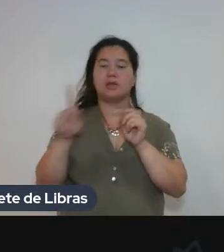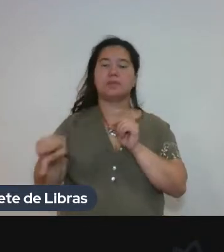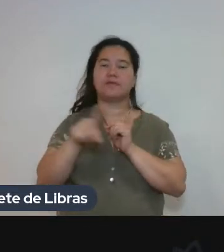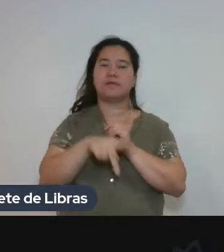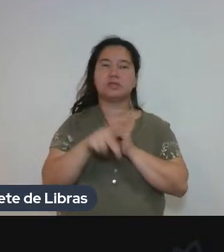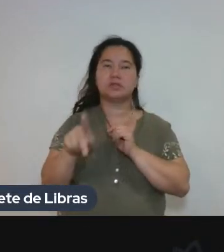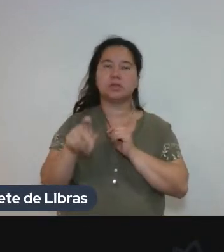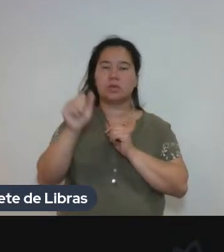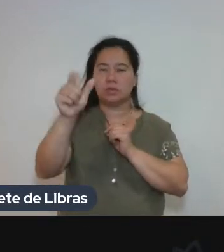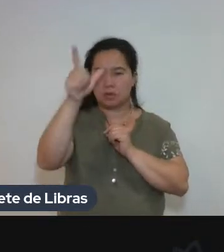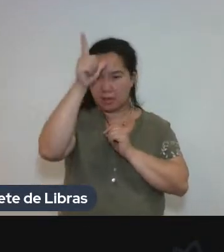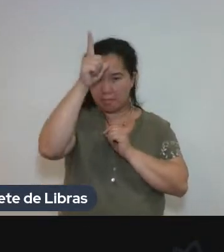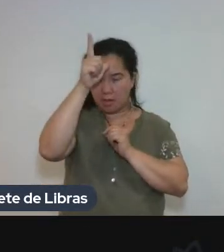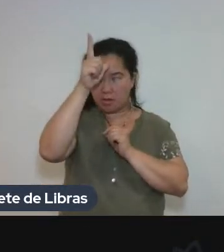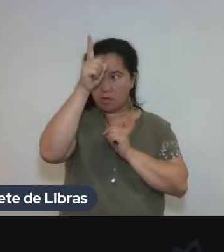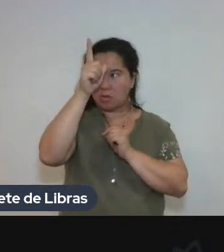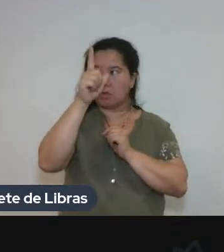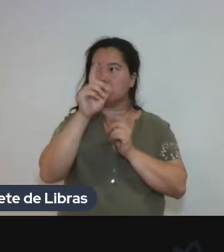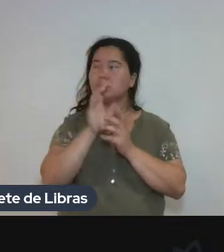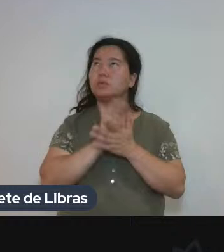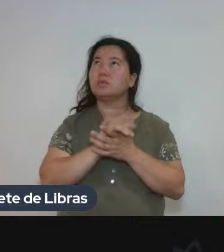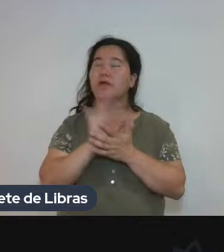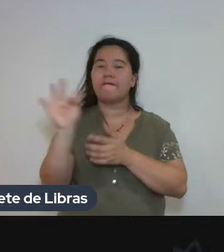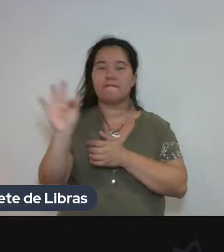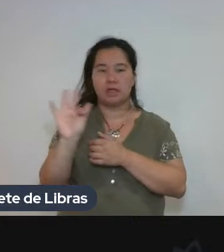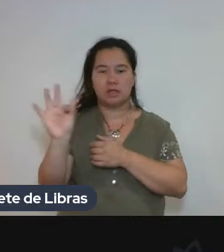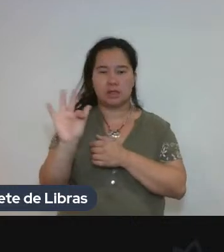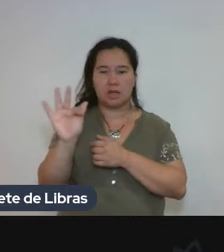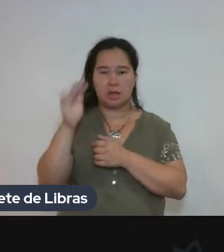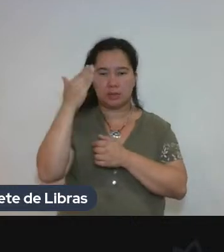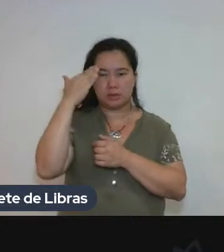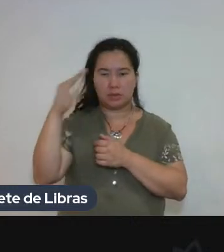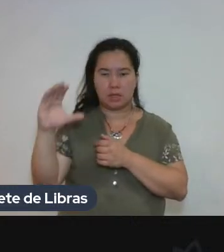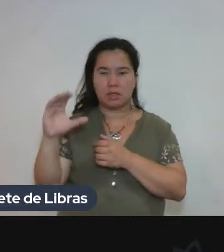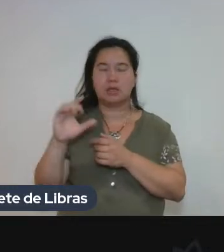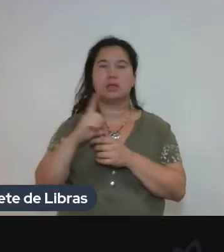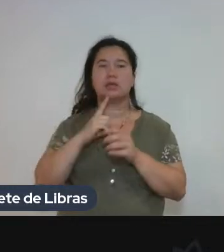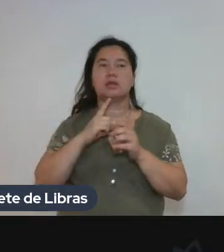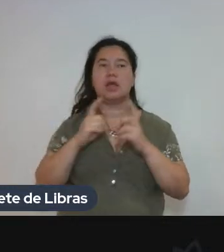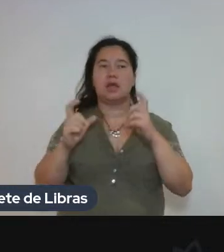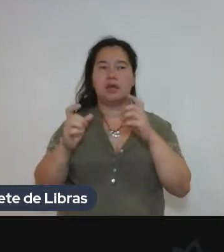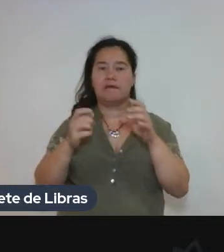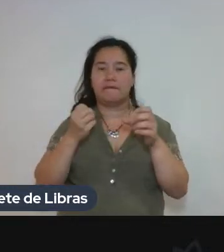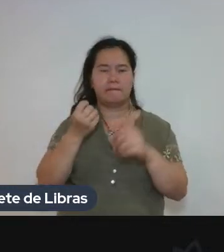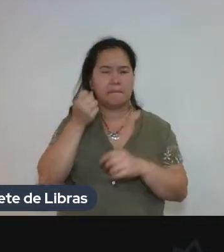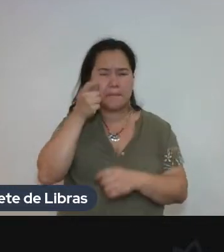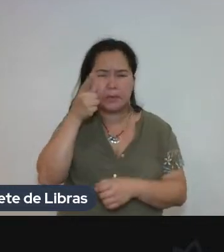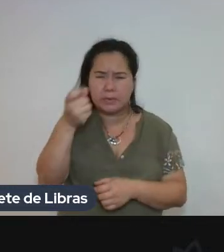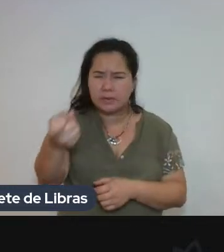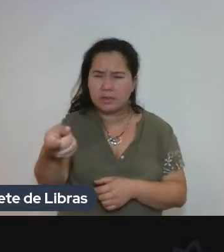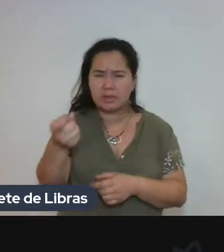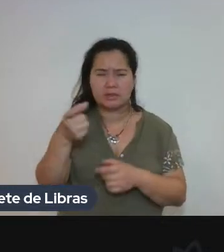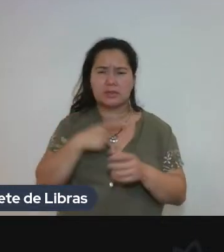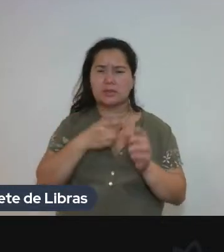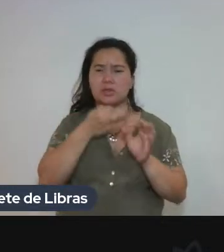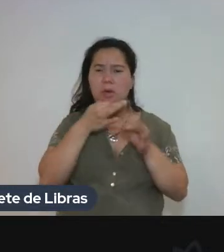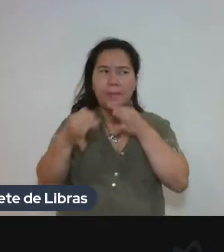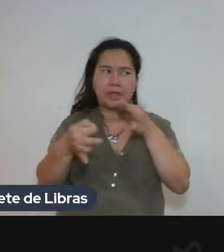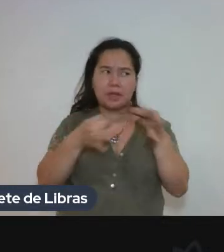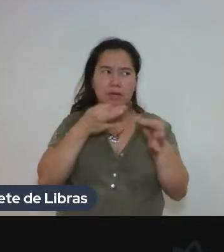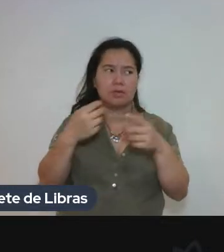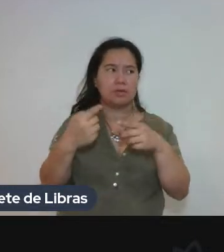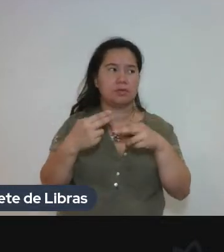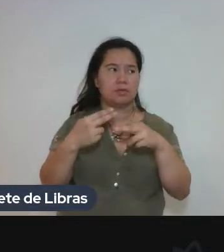alemão, da licenciatura de alemão da Federal de Santa Catarina. Então, essas notas vão ser ainda mais interessantes, né? Porque tem essa questão da